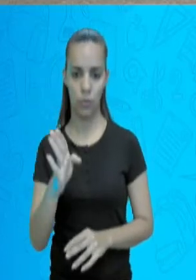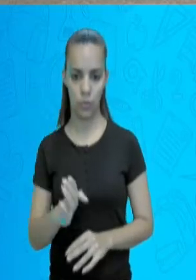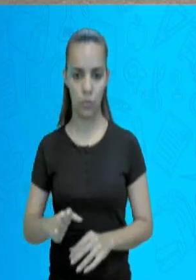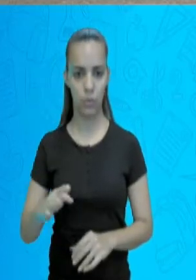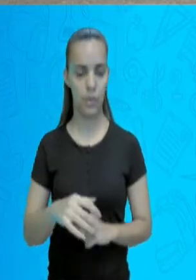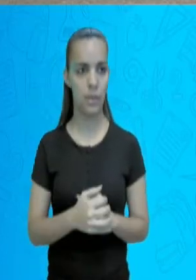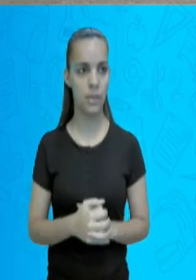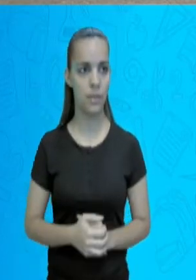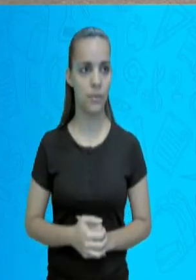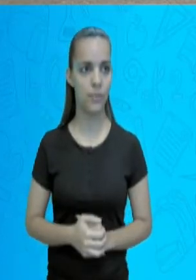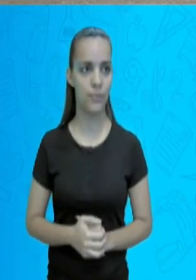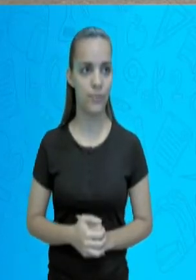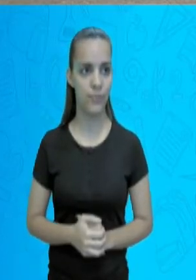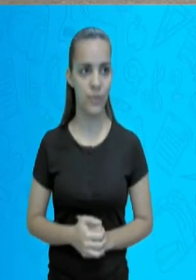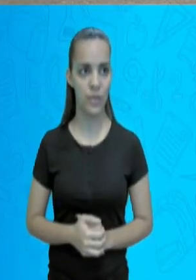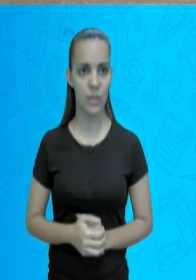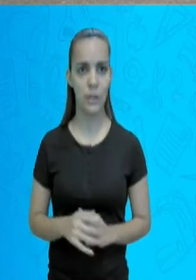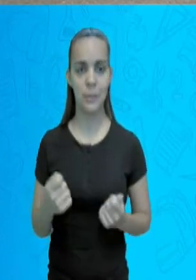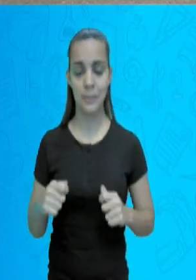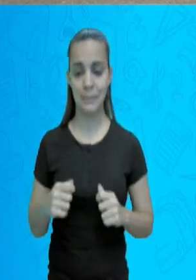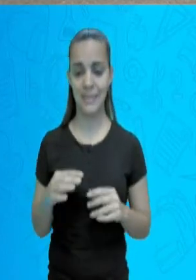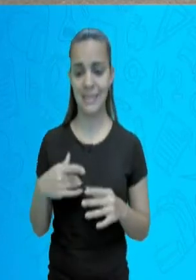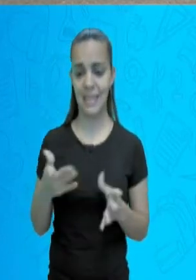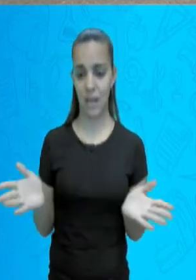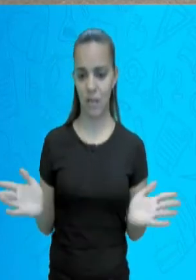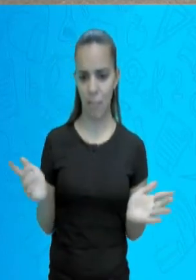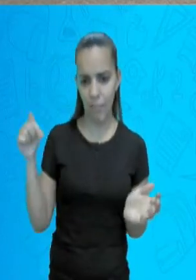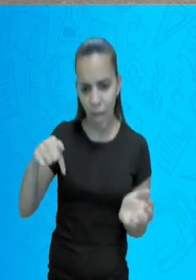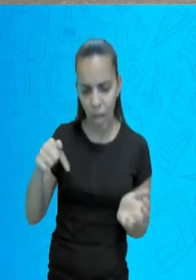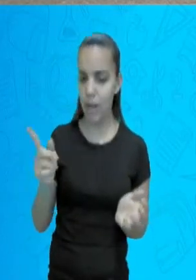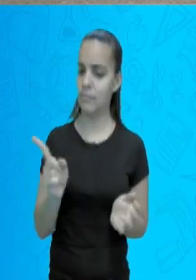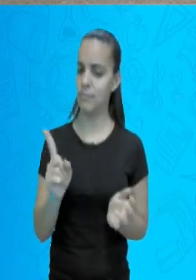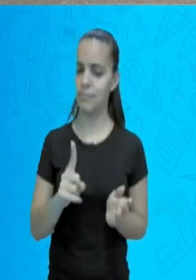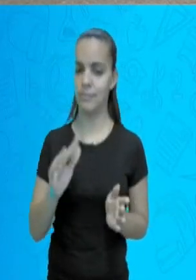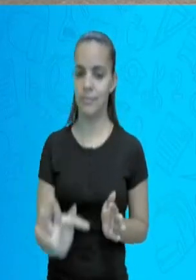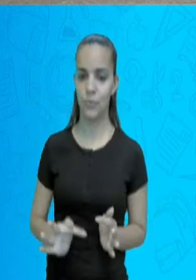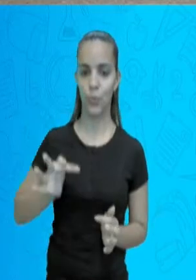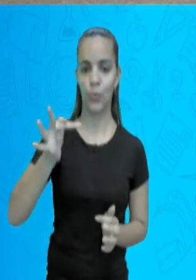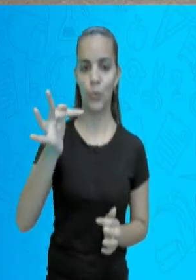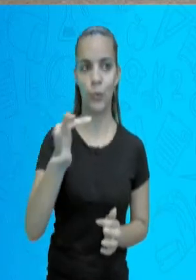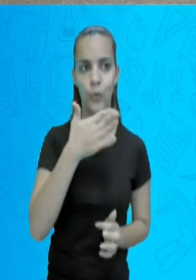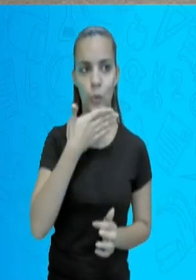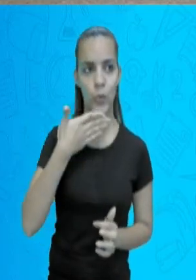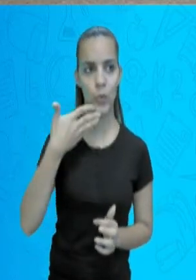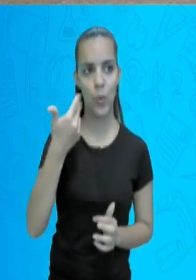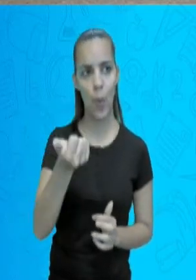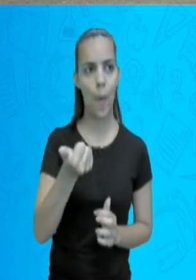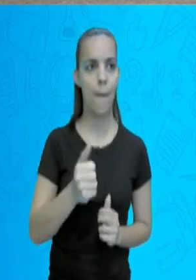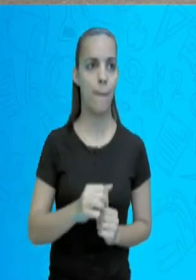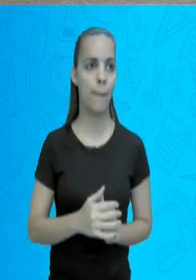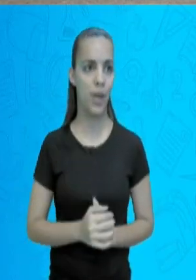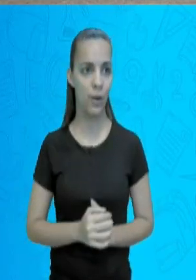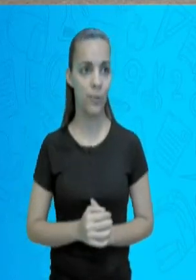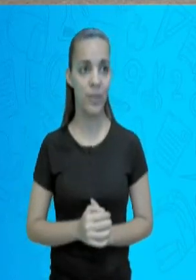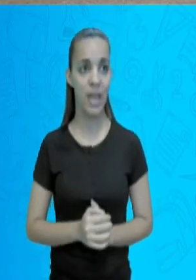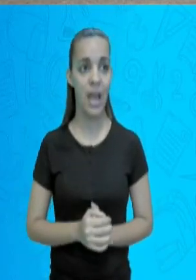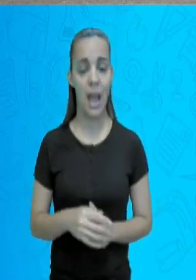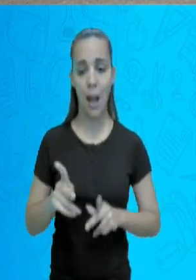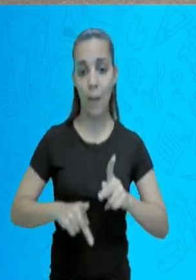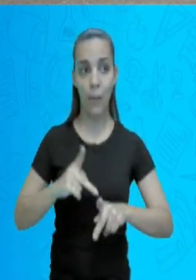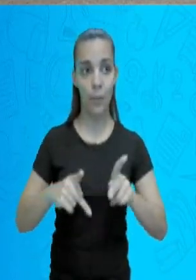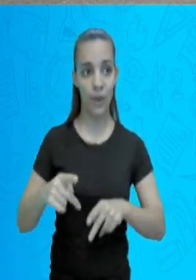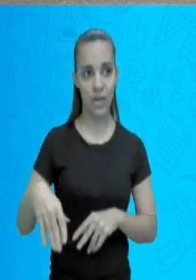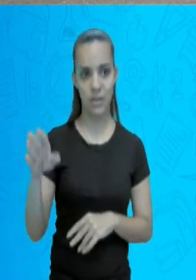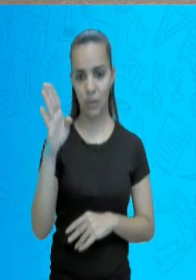a longo prazo. Então, nos anos 70, eu disse, a população brasileira era